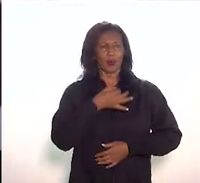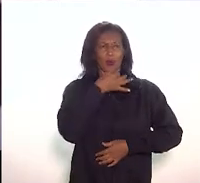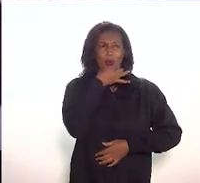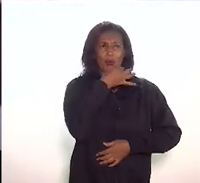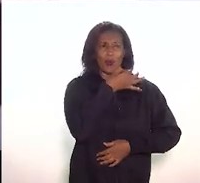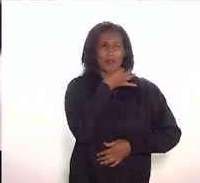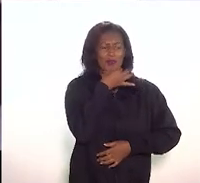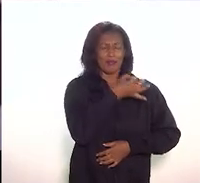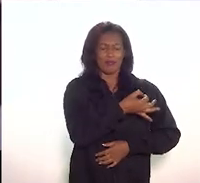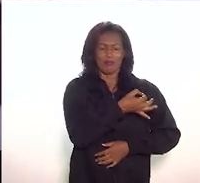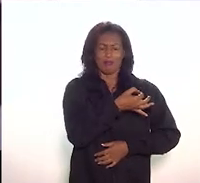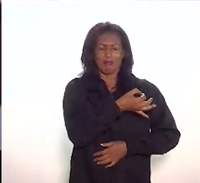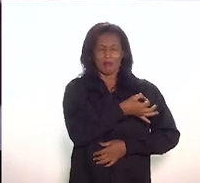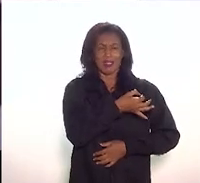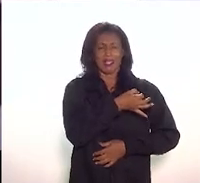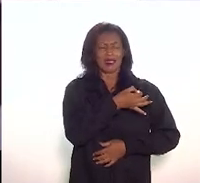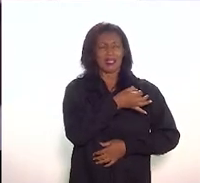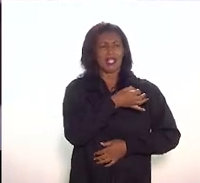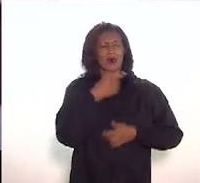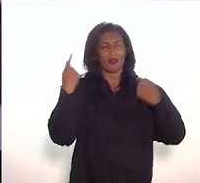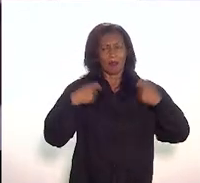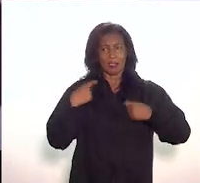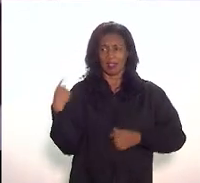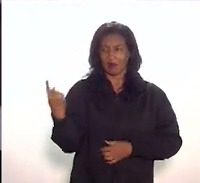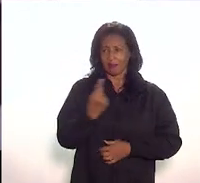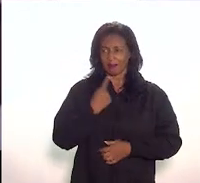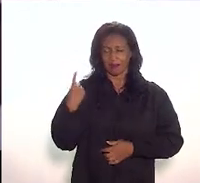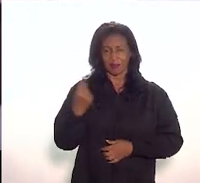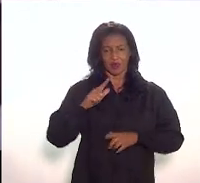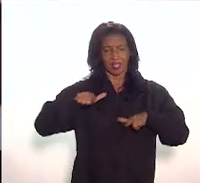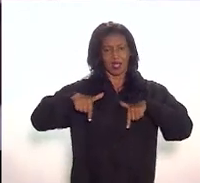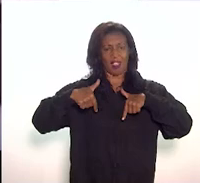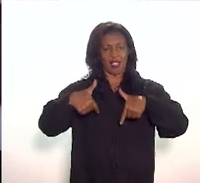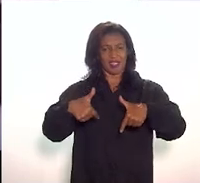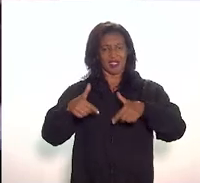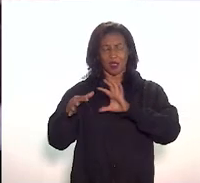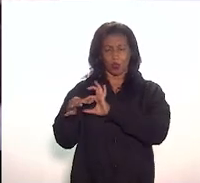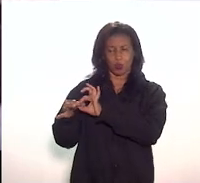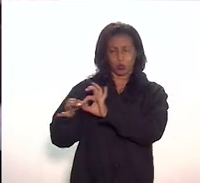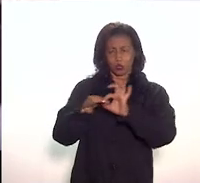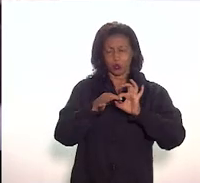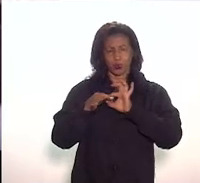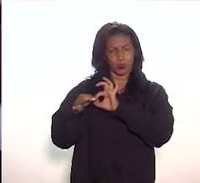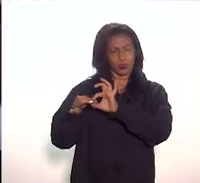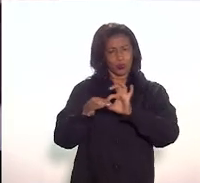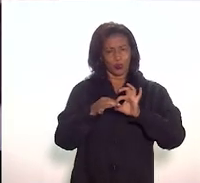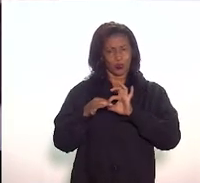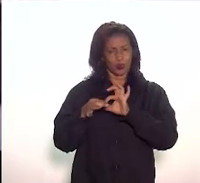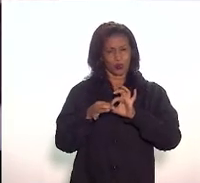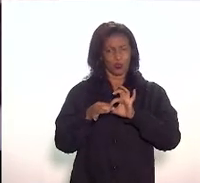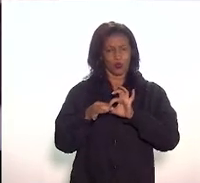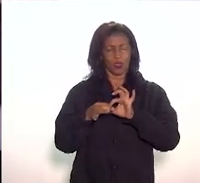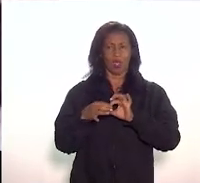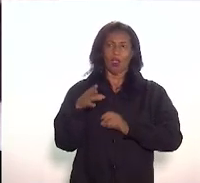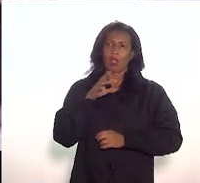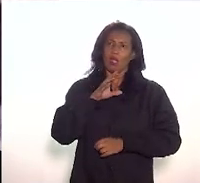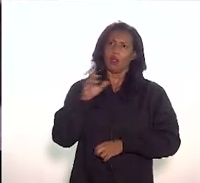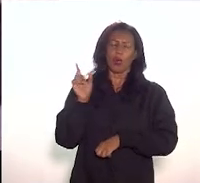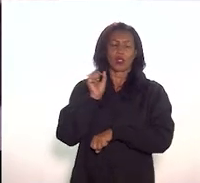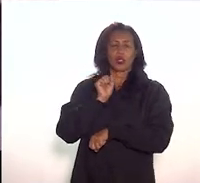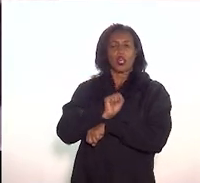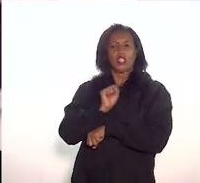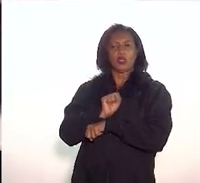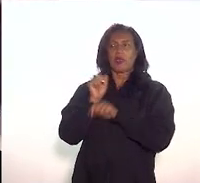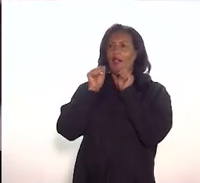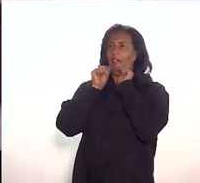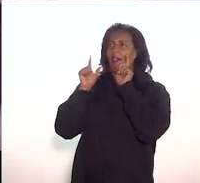prática vai depender muito da nossa ação coletiva. Também não vamos esperar só Assembleia